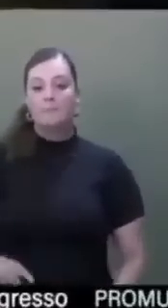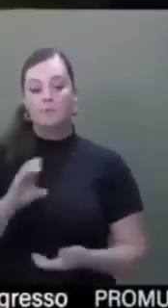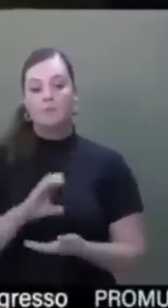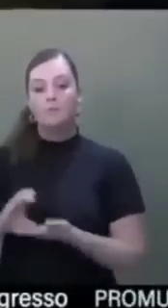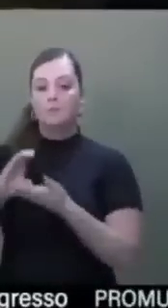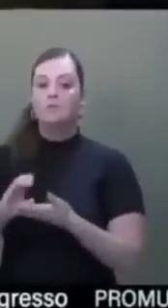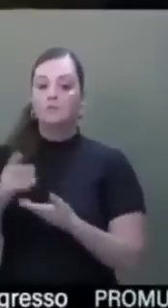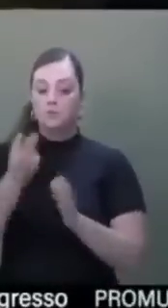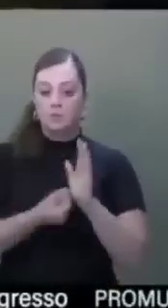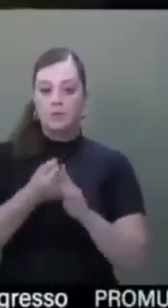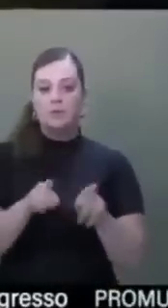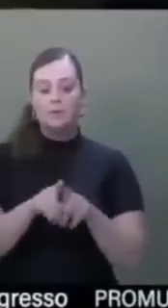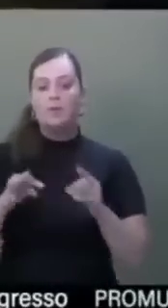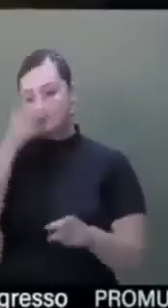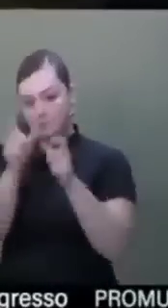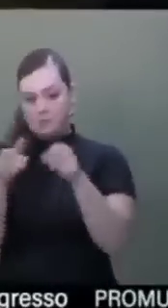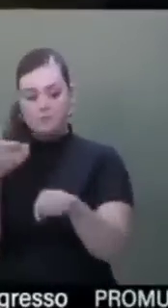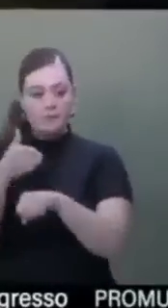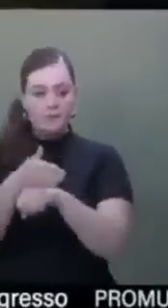integrantes daquela comissão. Nosso reconhecimento pelo belo trabalho. orçamentária Obrigado.